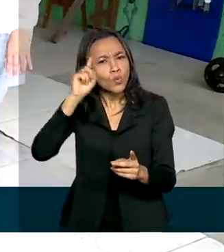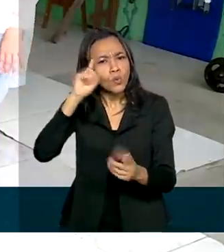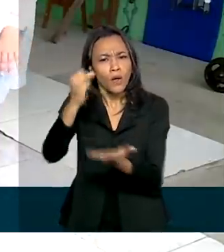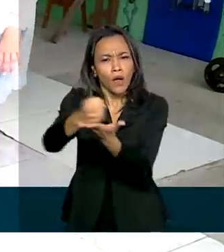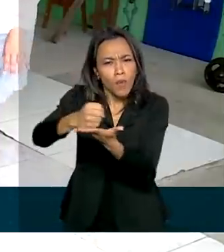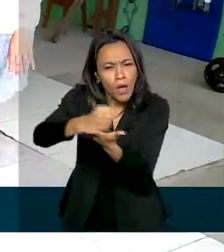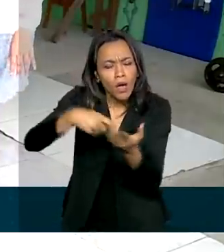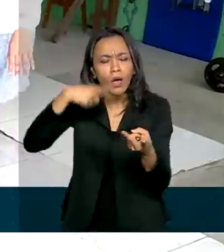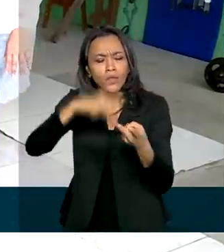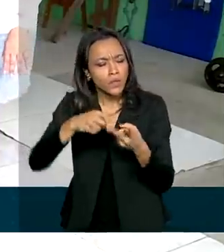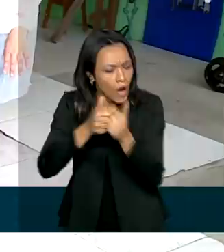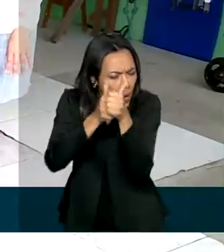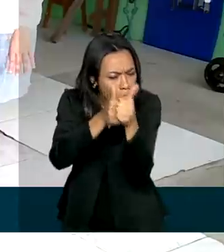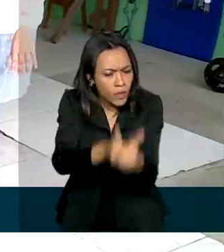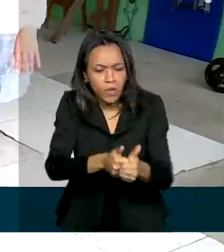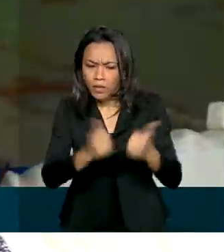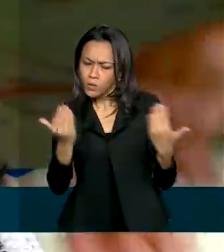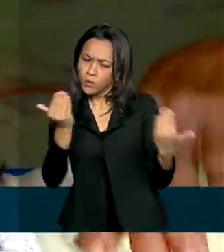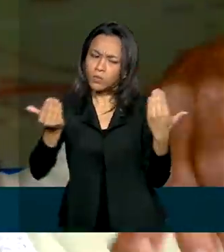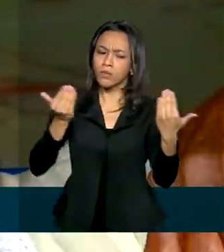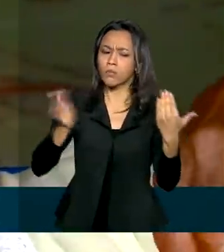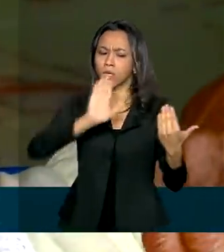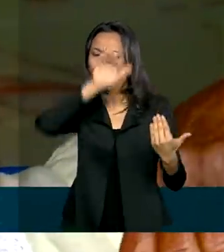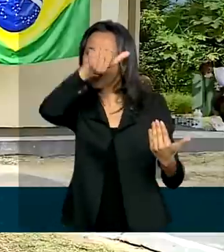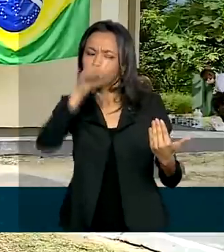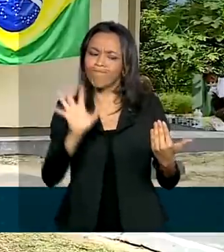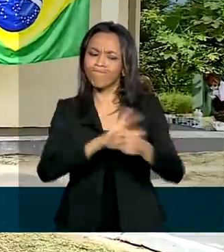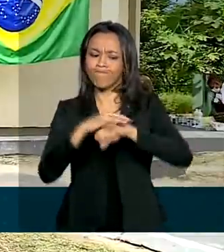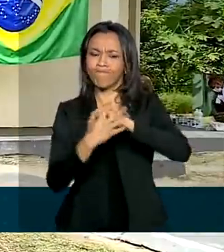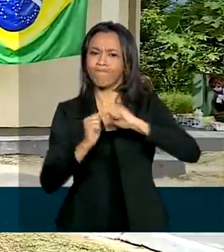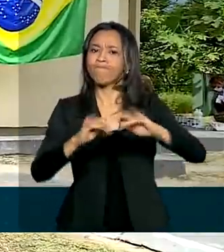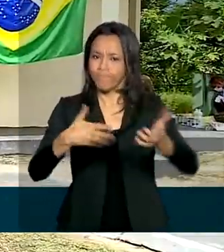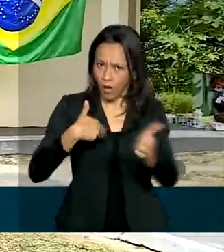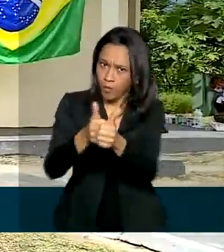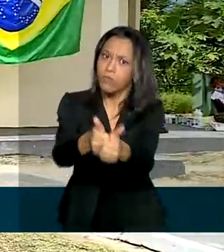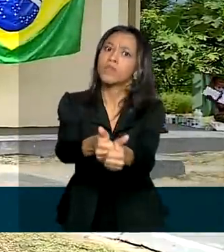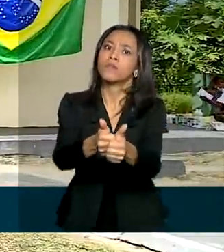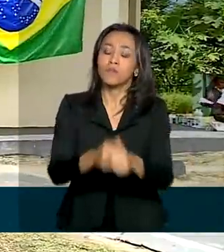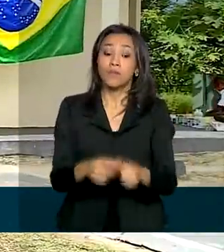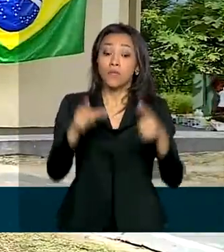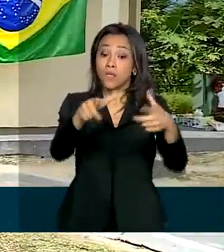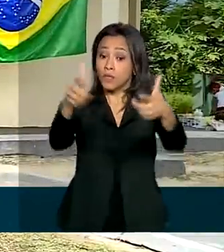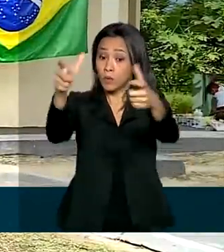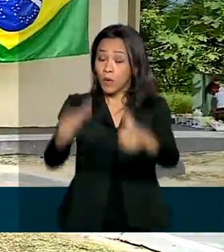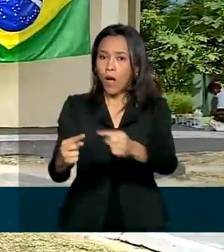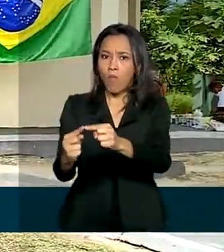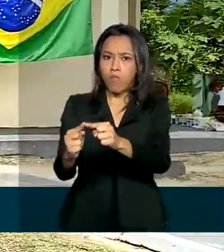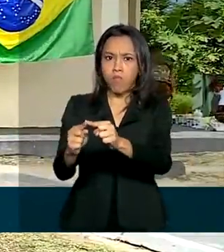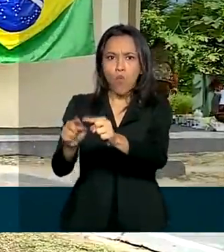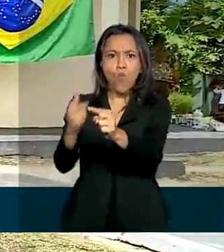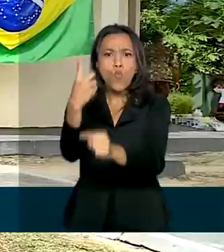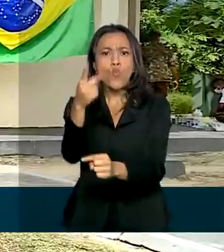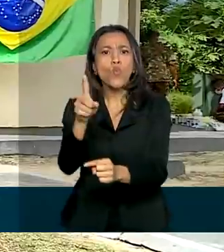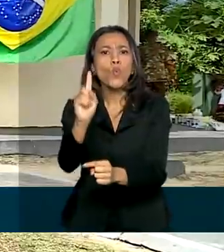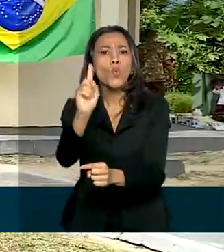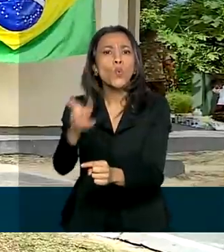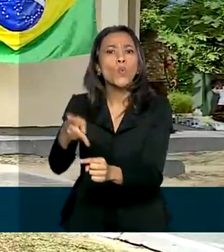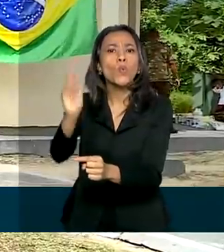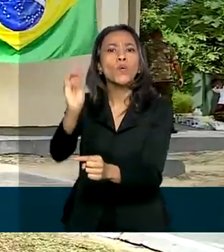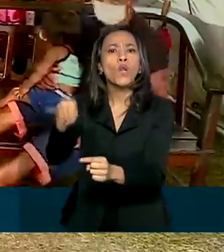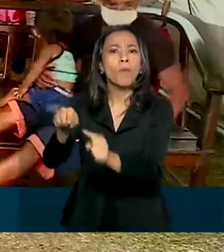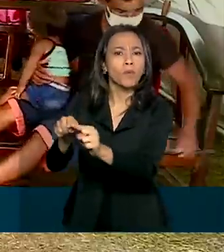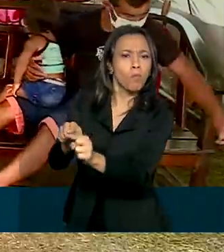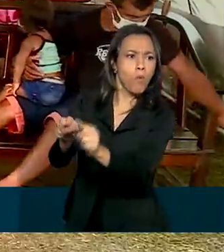acompanhamento dos casos suspeitos do novo coronavírus. O pavilhão fica a cerca de um quilômetro e meio da aldeia dos